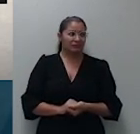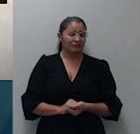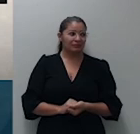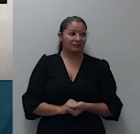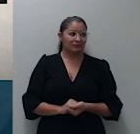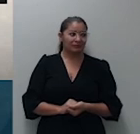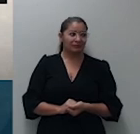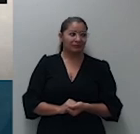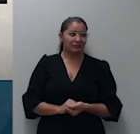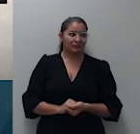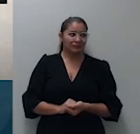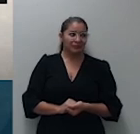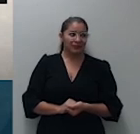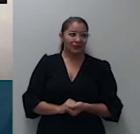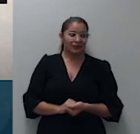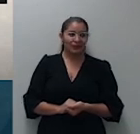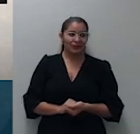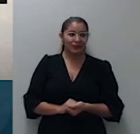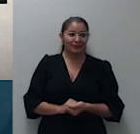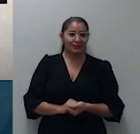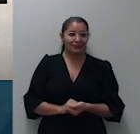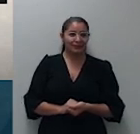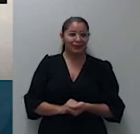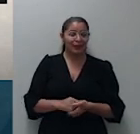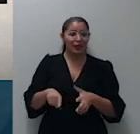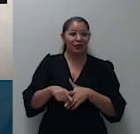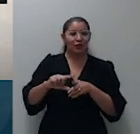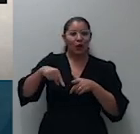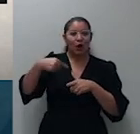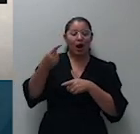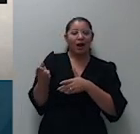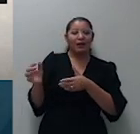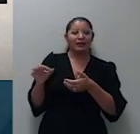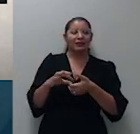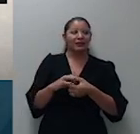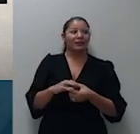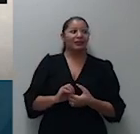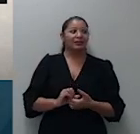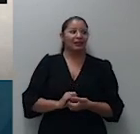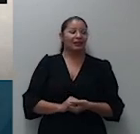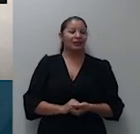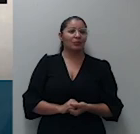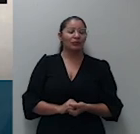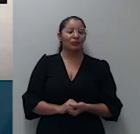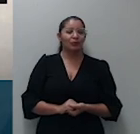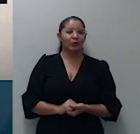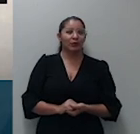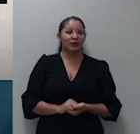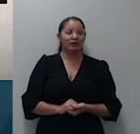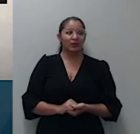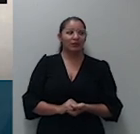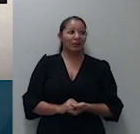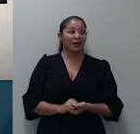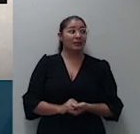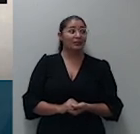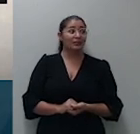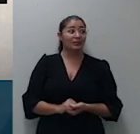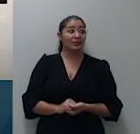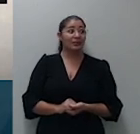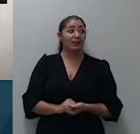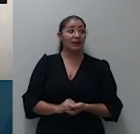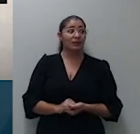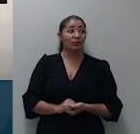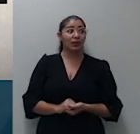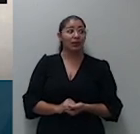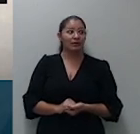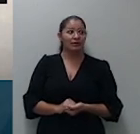inicial e determinou seu envio sua remessa para o juízo distrital é que parava que é um juízo